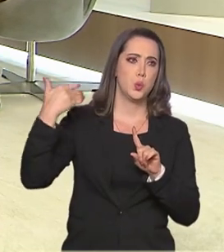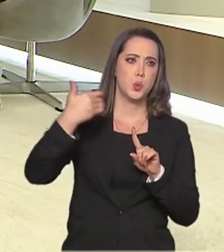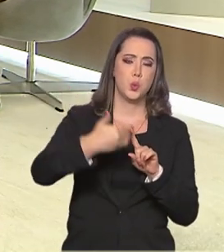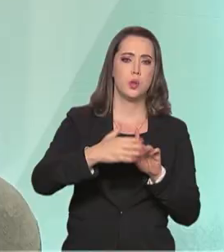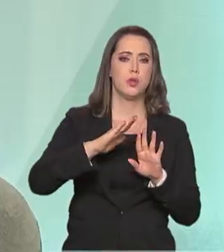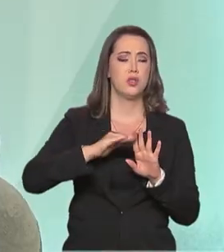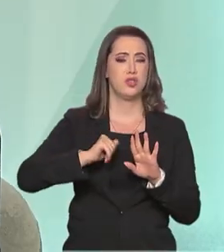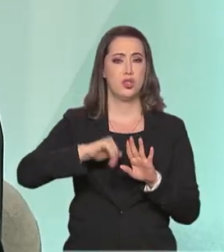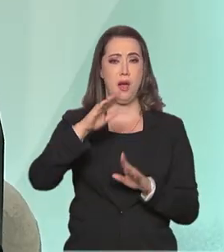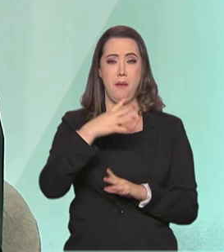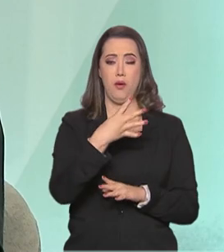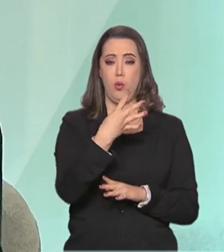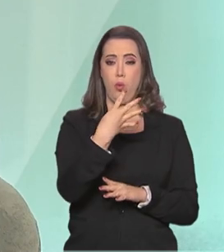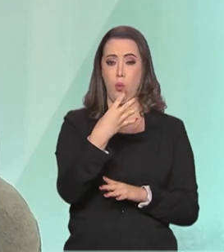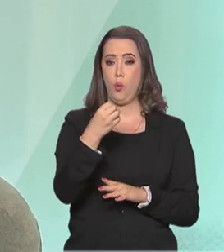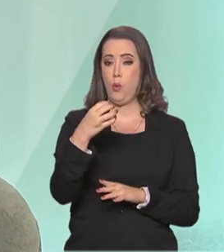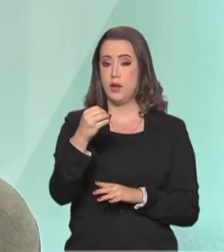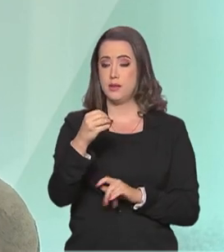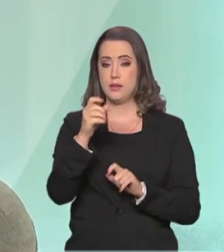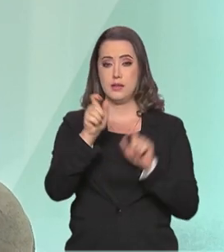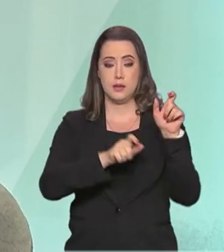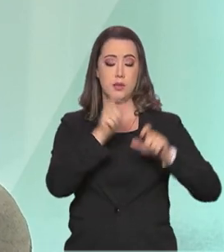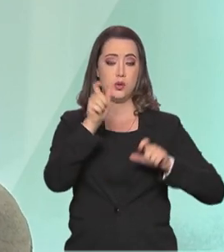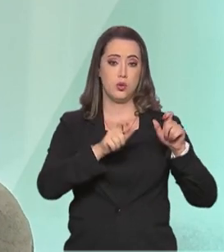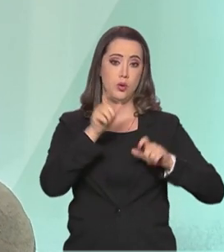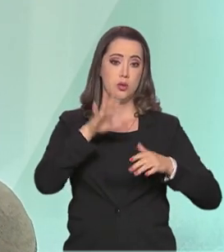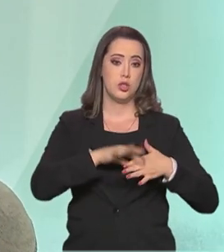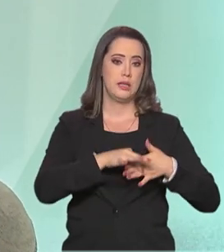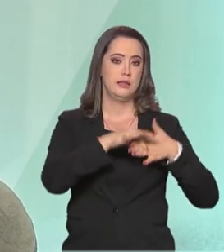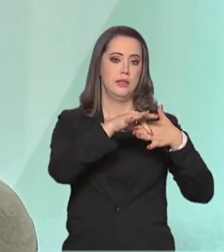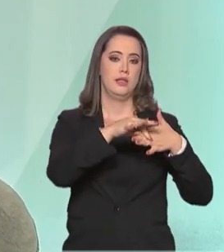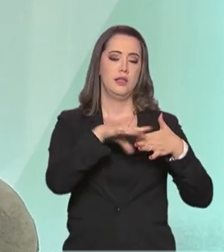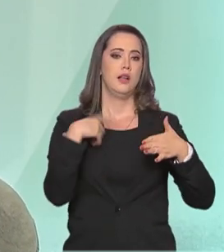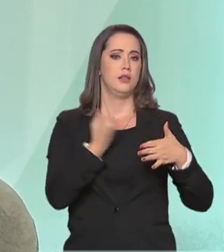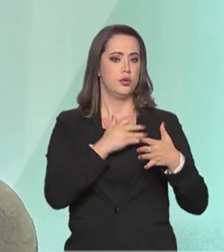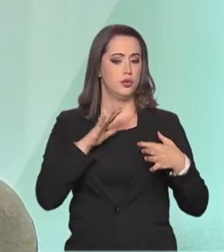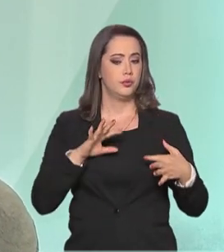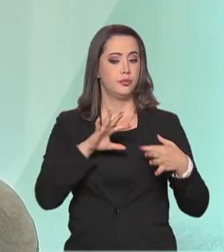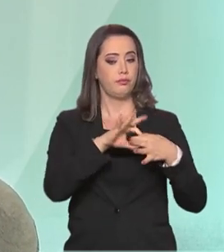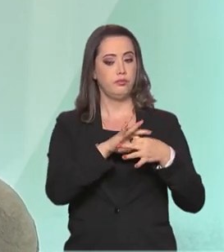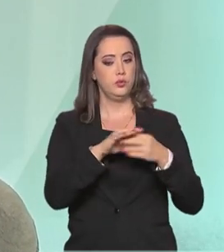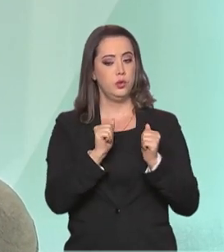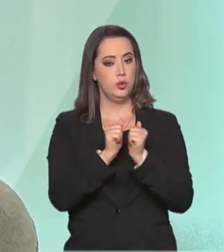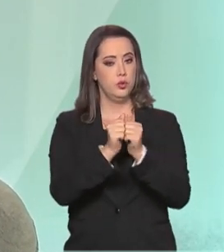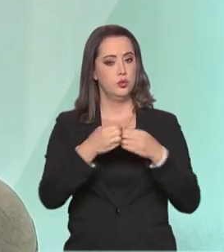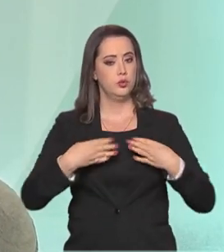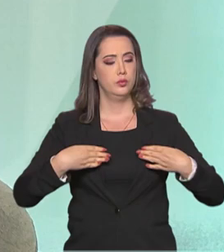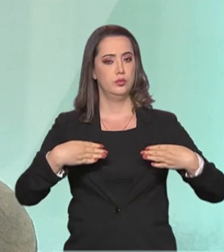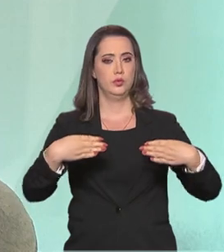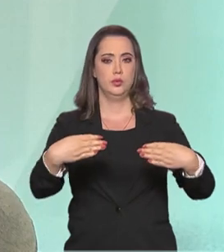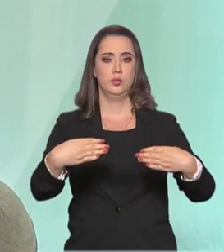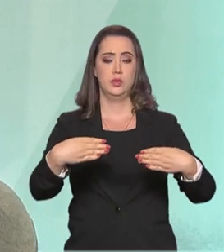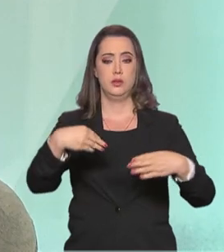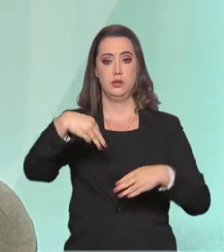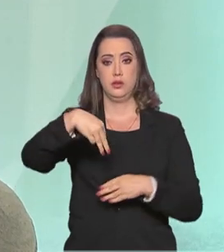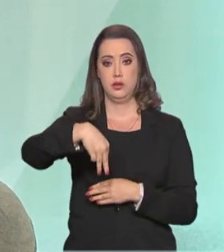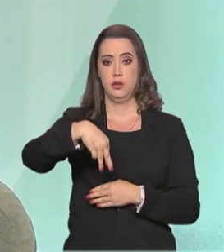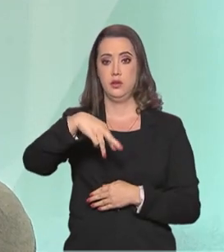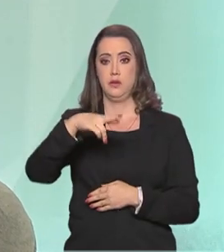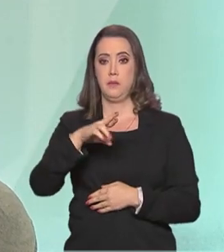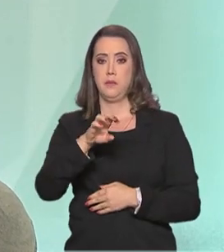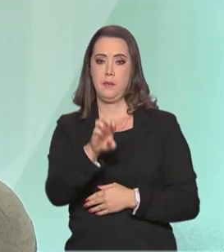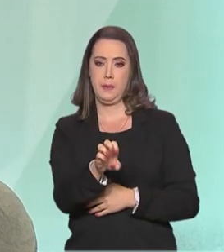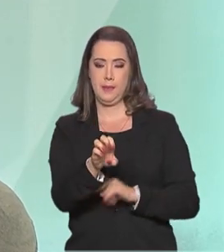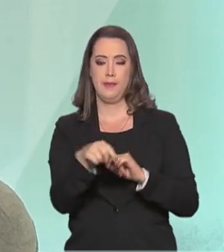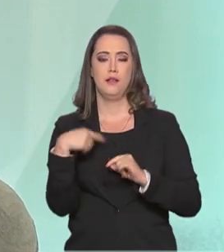dirigentes liberados numa relação consular. A gente tem uma relação muito forte com o Ministério das Relações Exteriores, no qual eu venho aqui